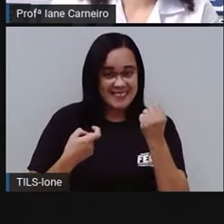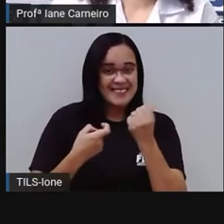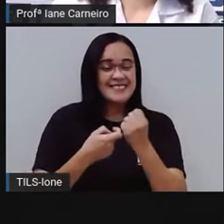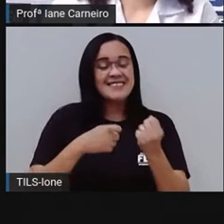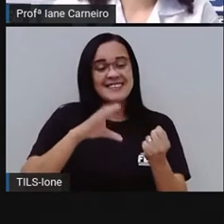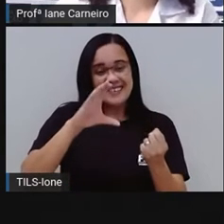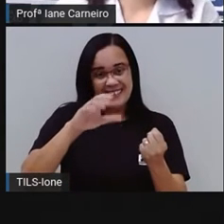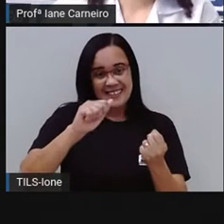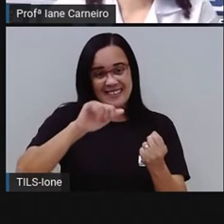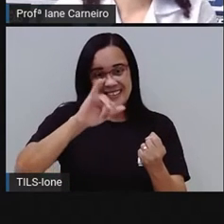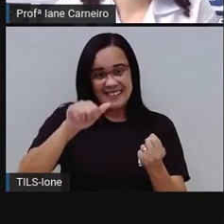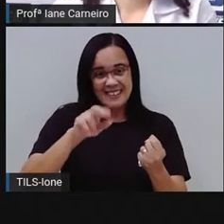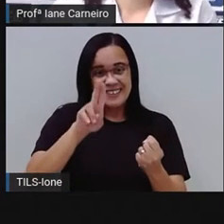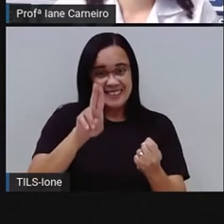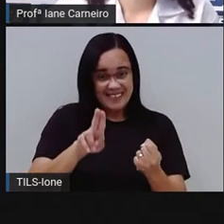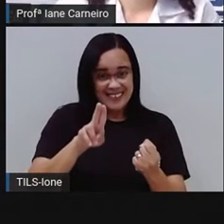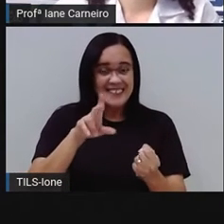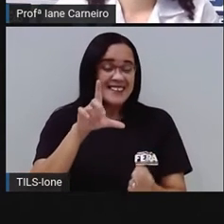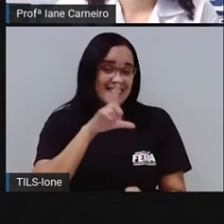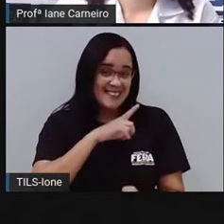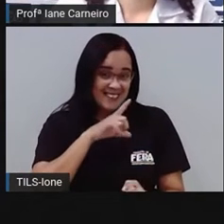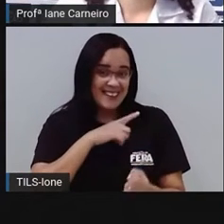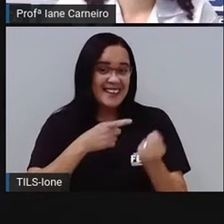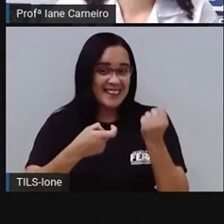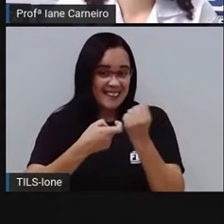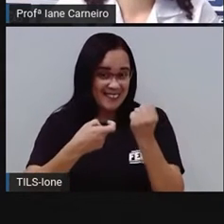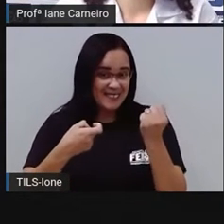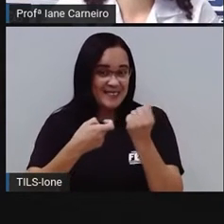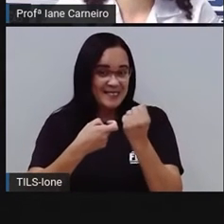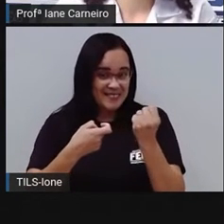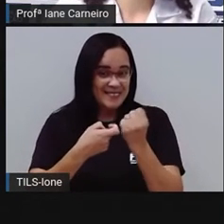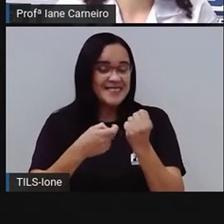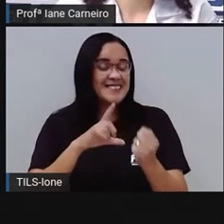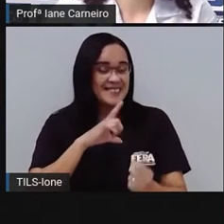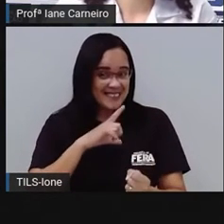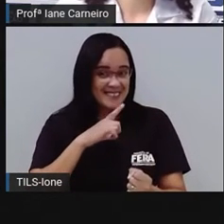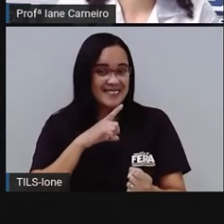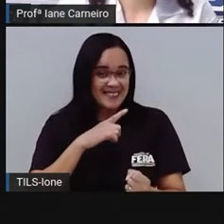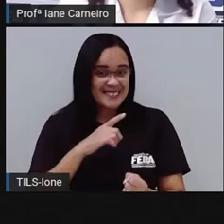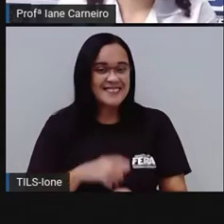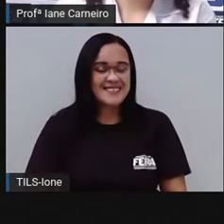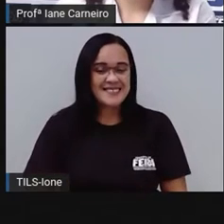Caju. Ó. Caju. Escreve aí.